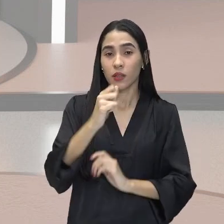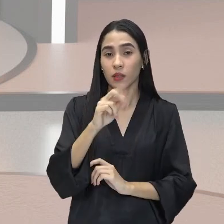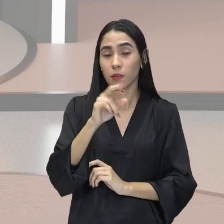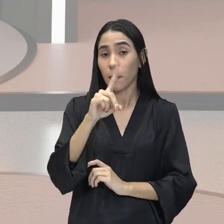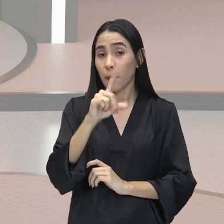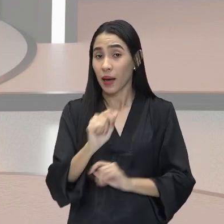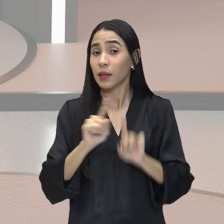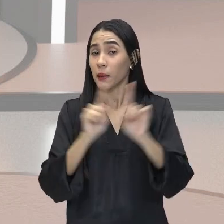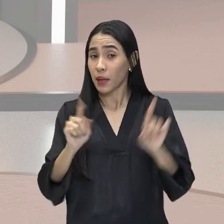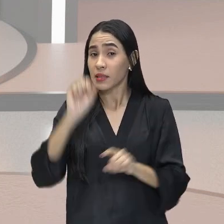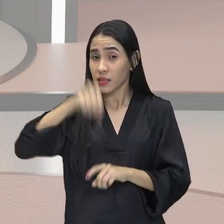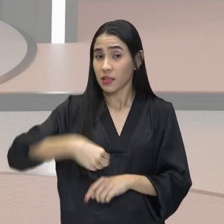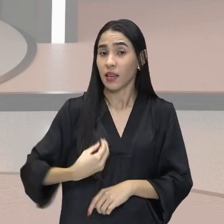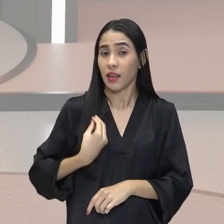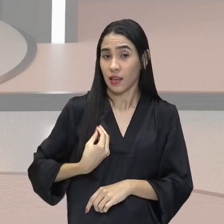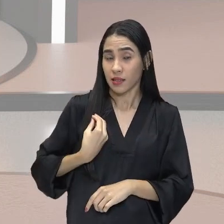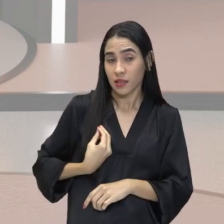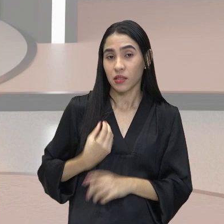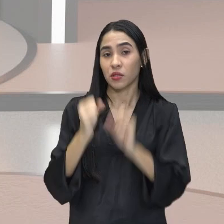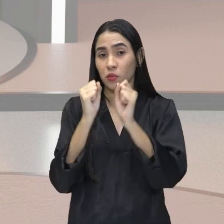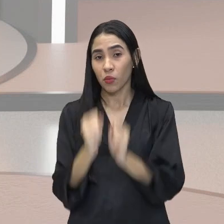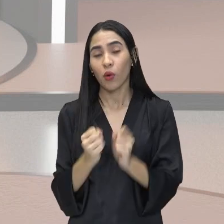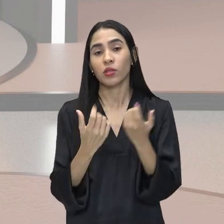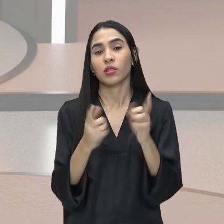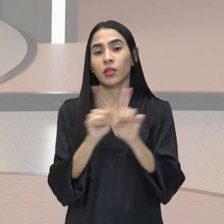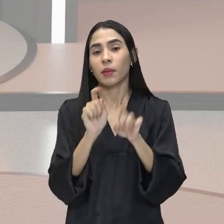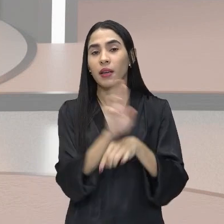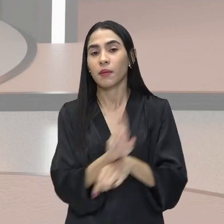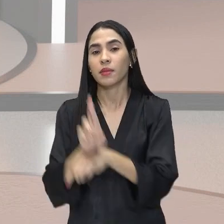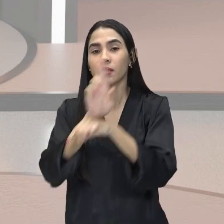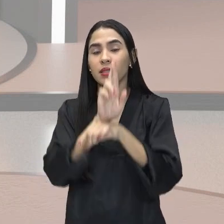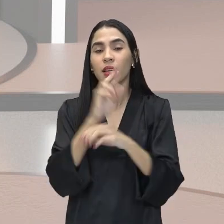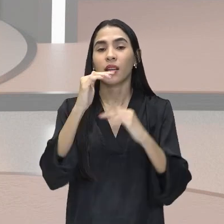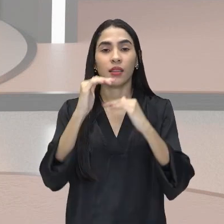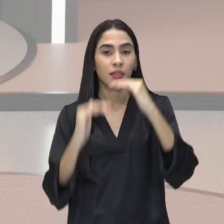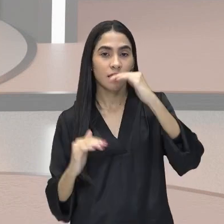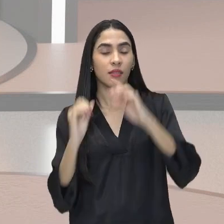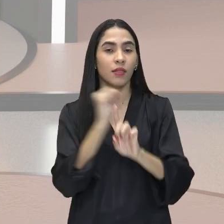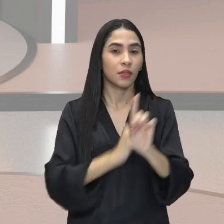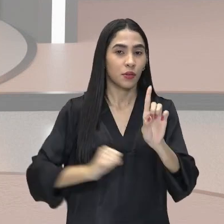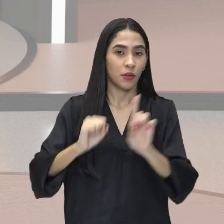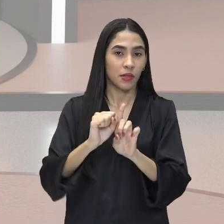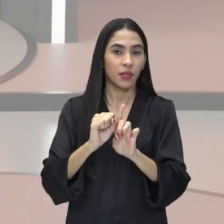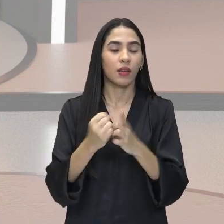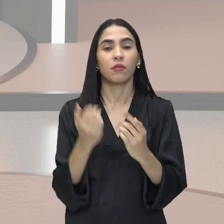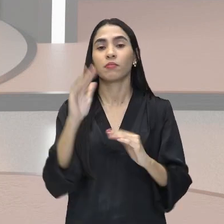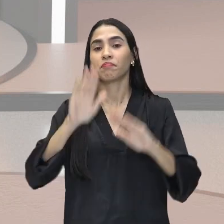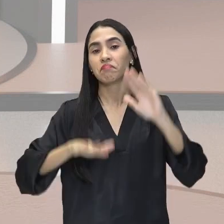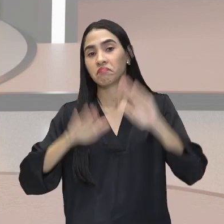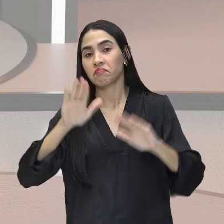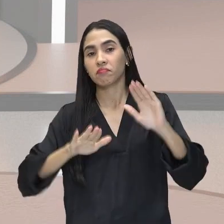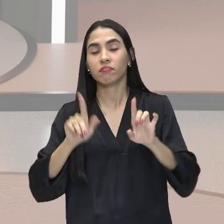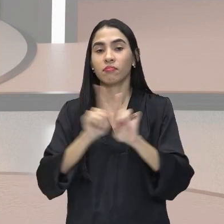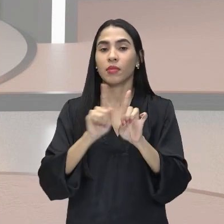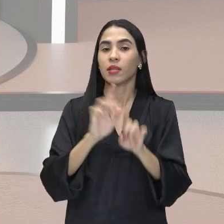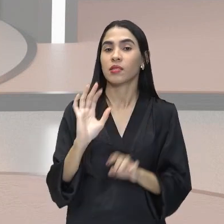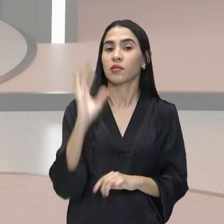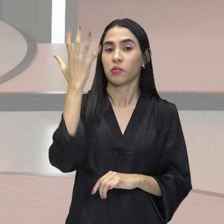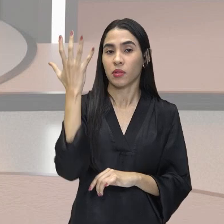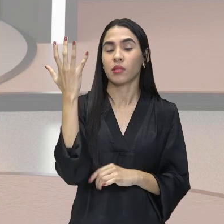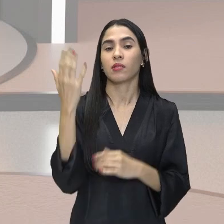prática. E isso pode representar uma desigualdade social dependendo aí da situação,